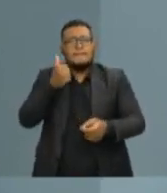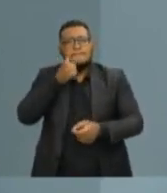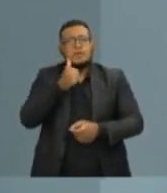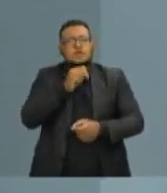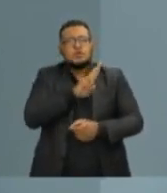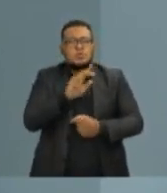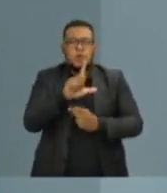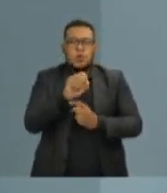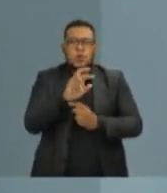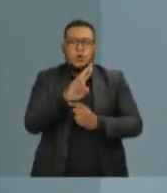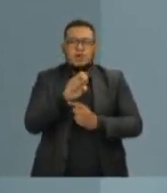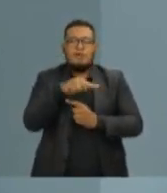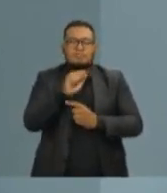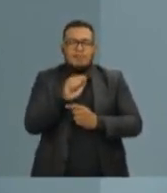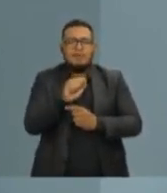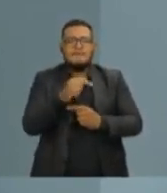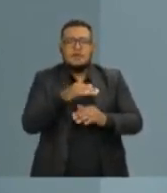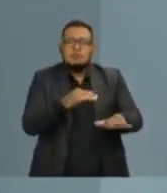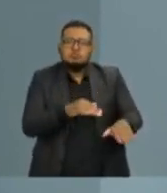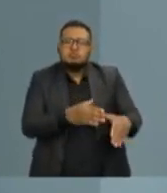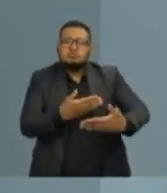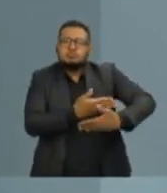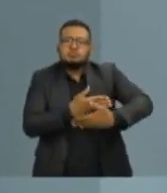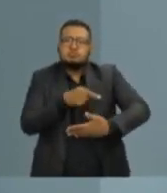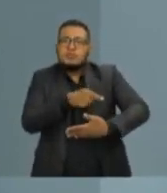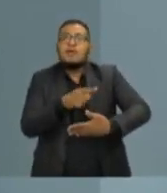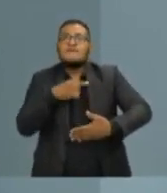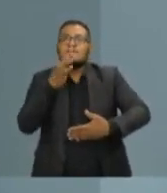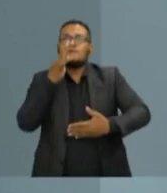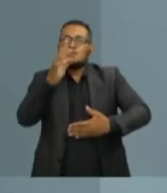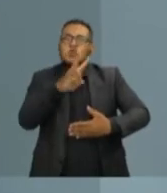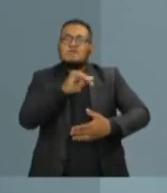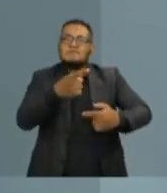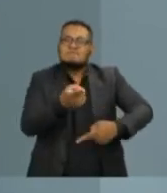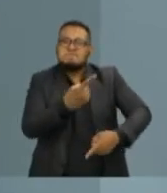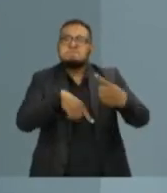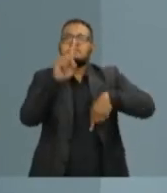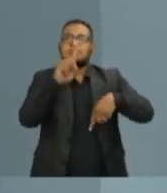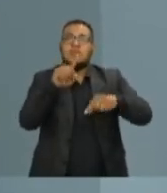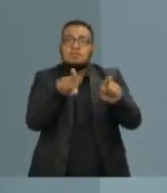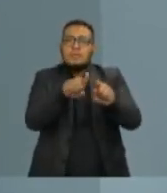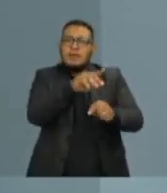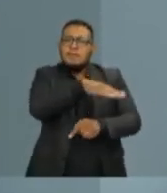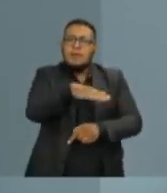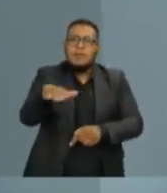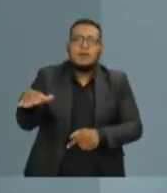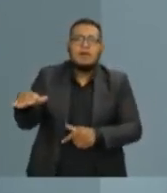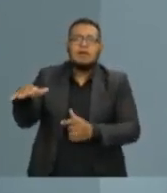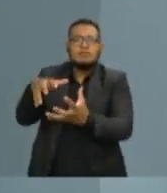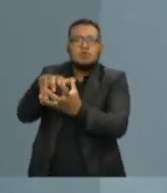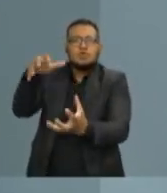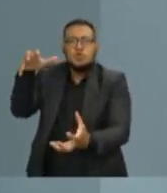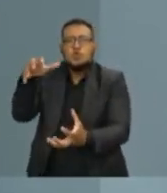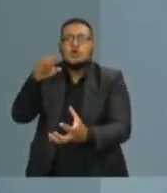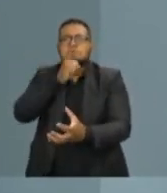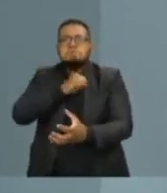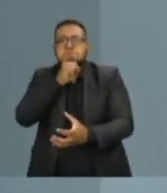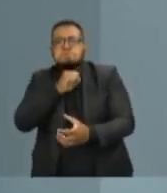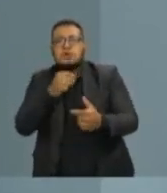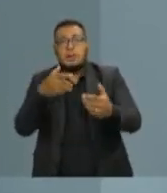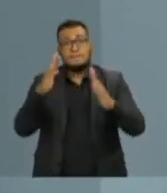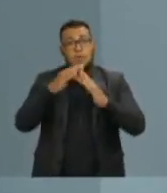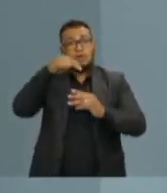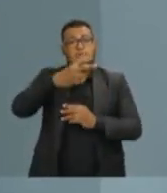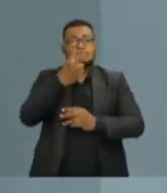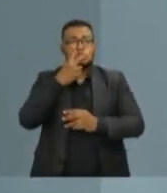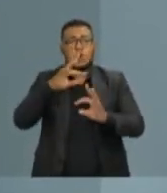Lorena, uma cidade muito melhor para o futuro dela. E para o futuro de todas as crianças, idosos e todos que moram em Vitória. Por isso, eu